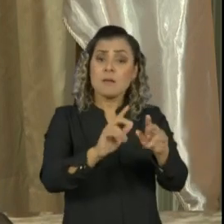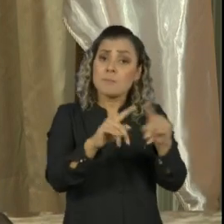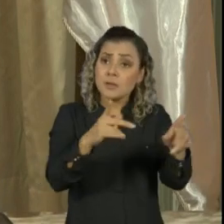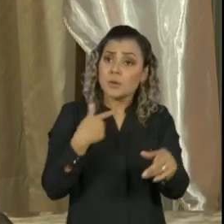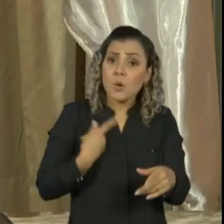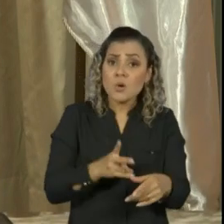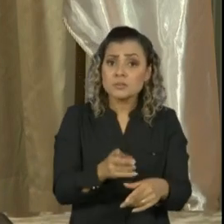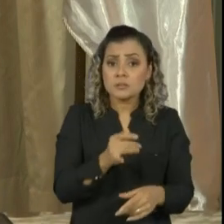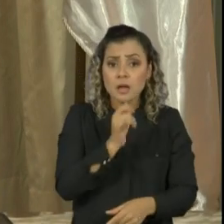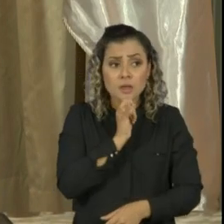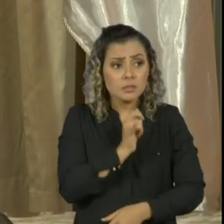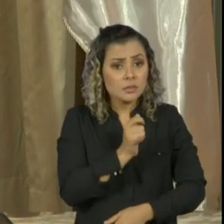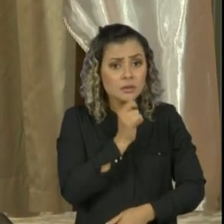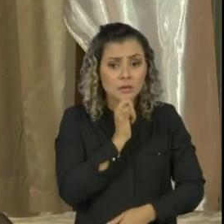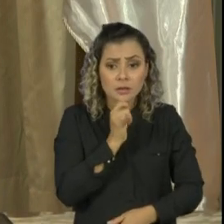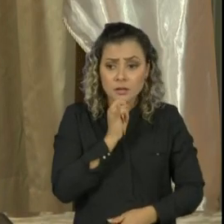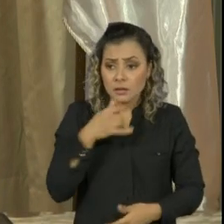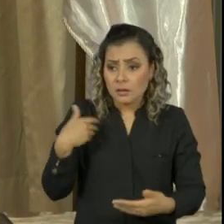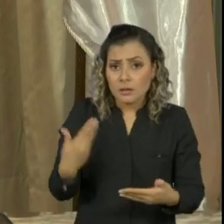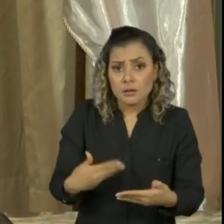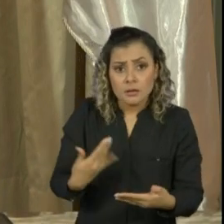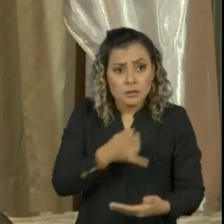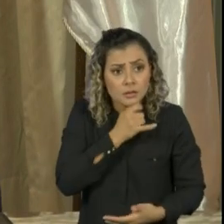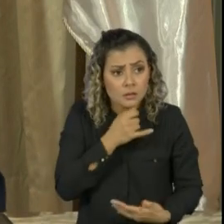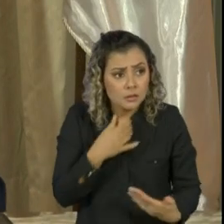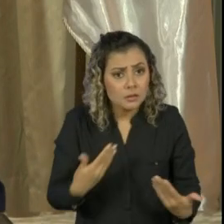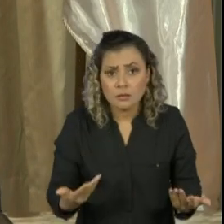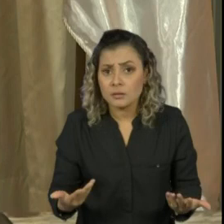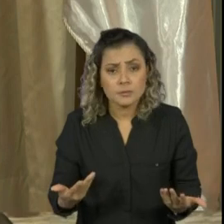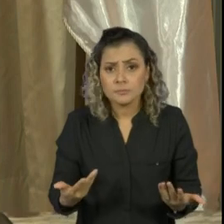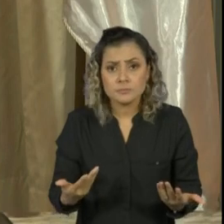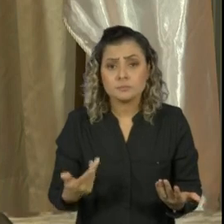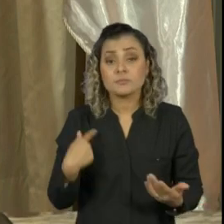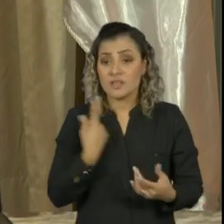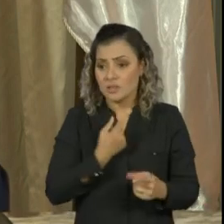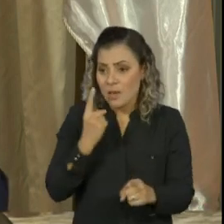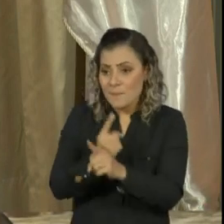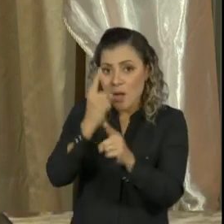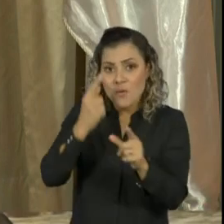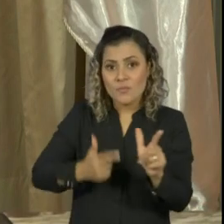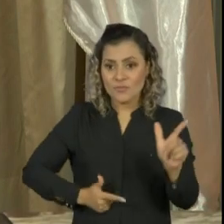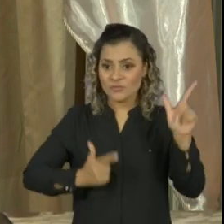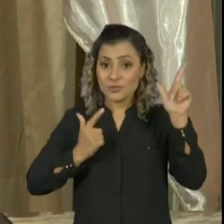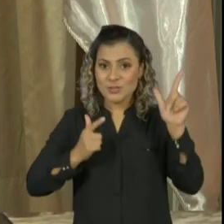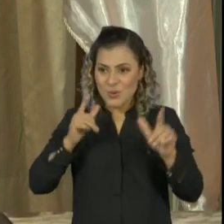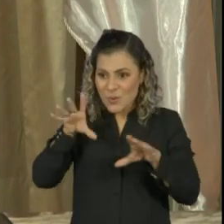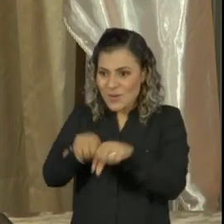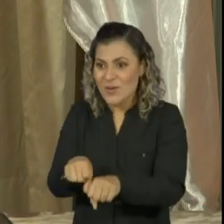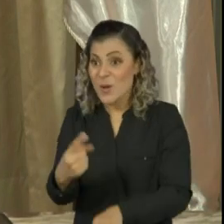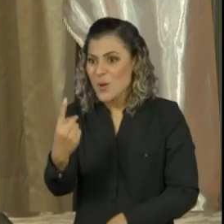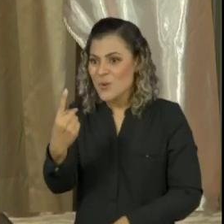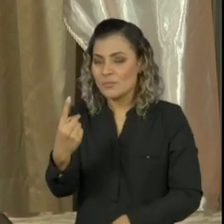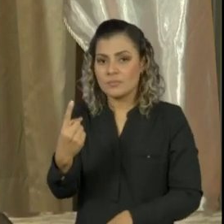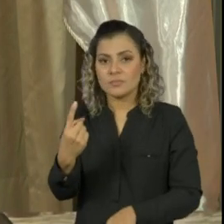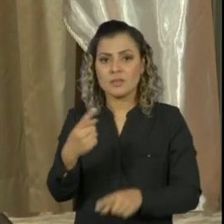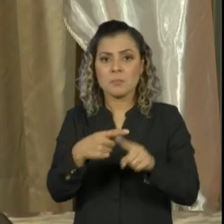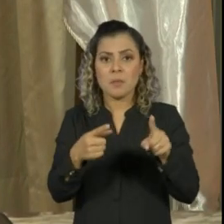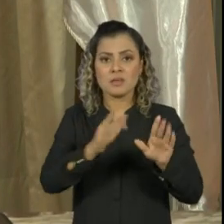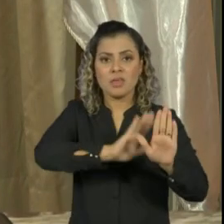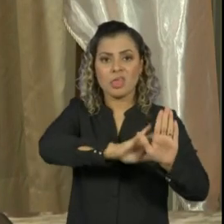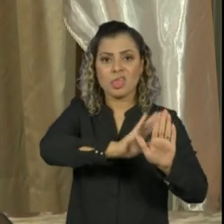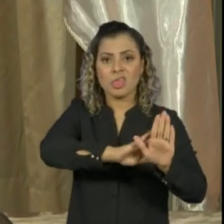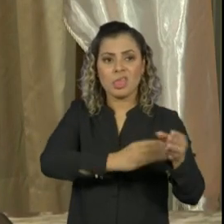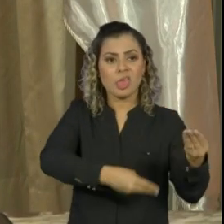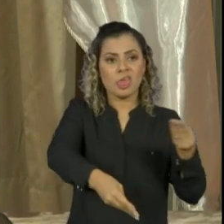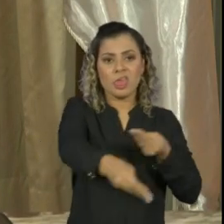enxugando gelo como nós estamos enxugando gelo. Nós apreendemos um fuzil, entram 10. E a realidade